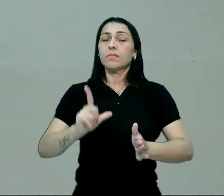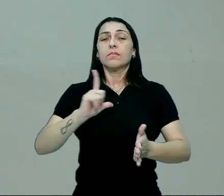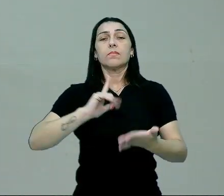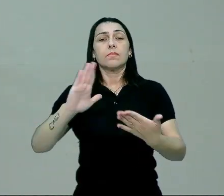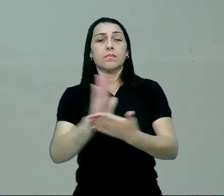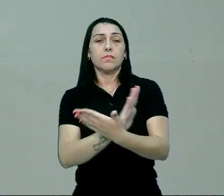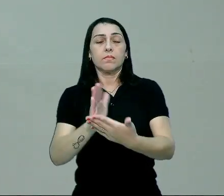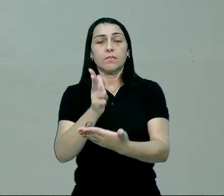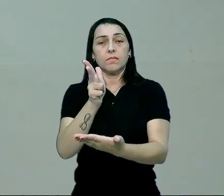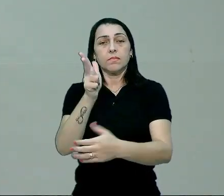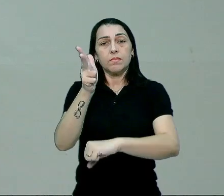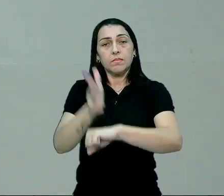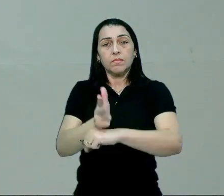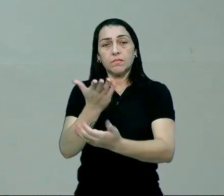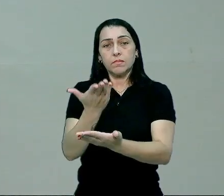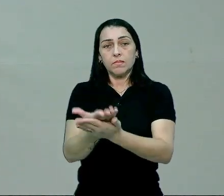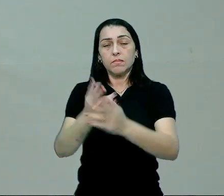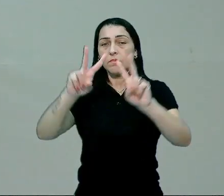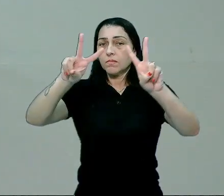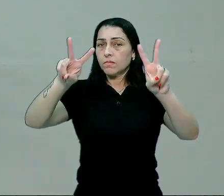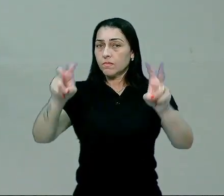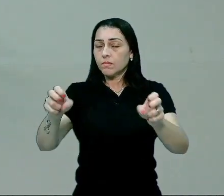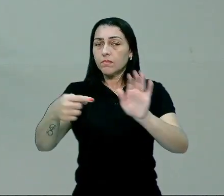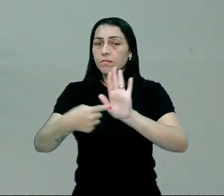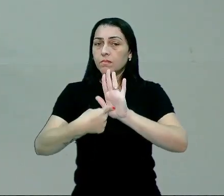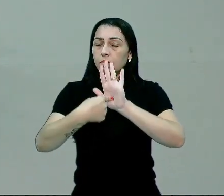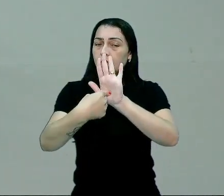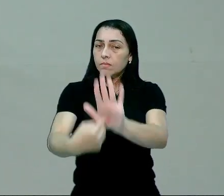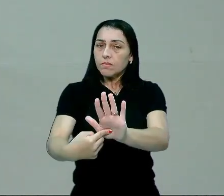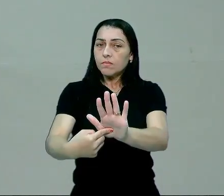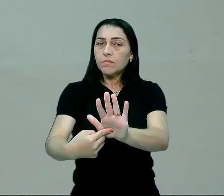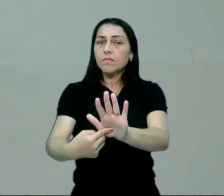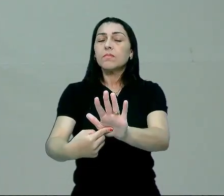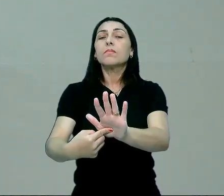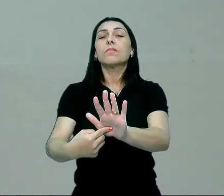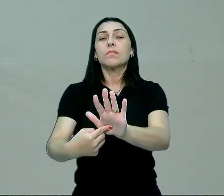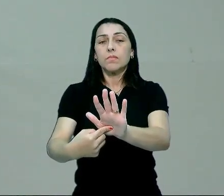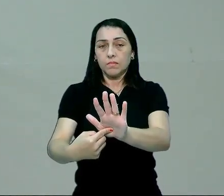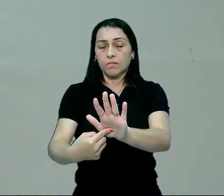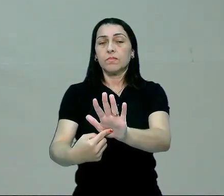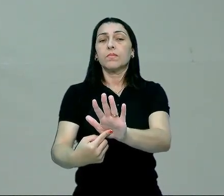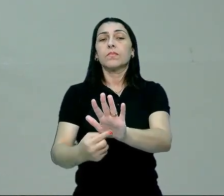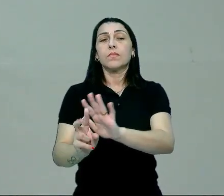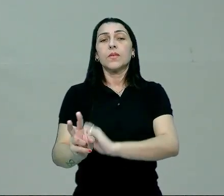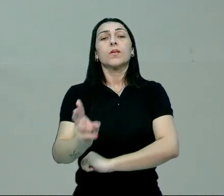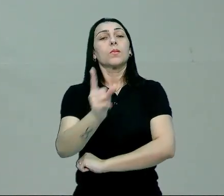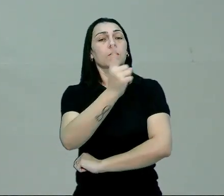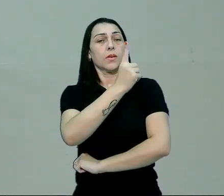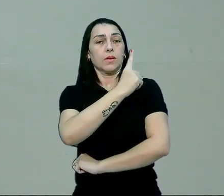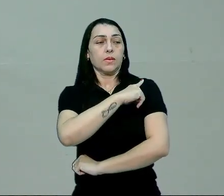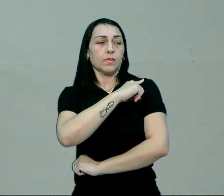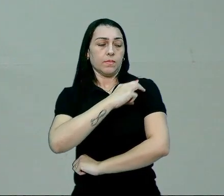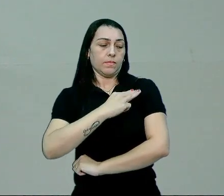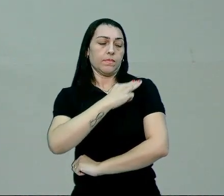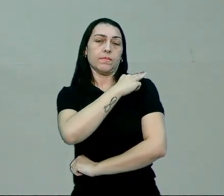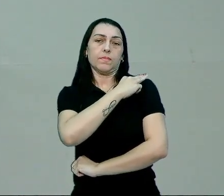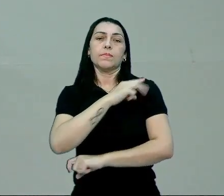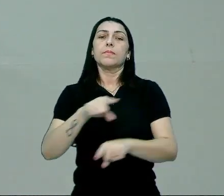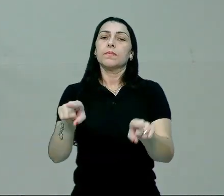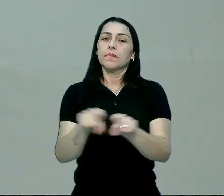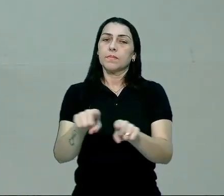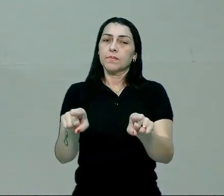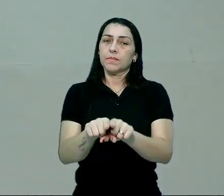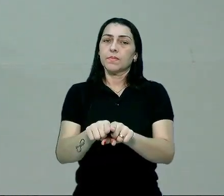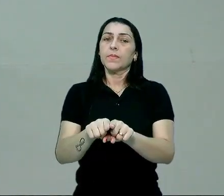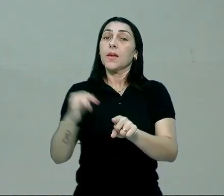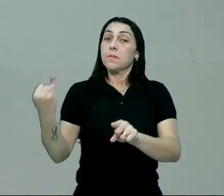algumas videoaulas com as temáticas abordadas no volume voltado para o primeiro ano do ensino médio.